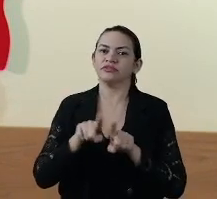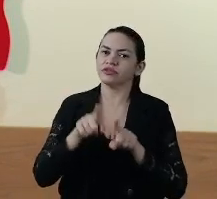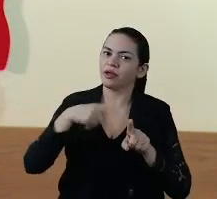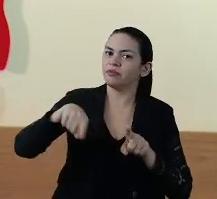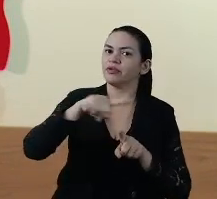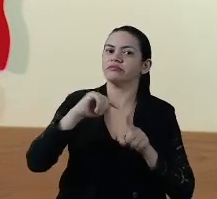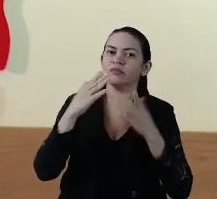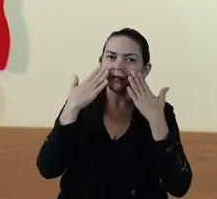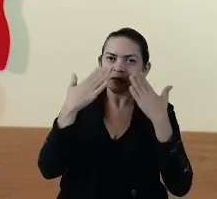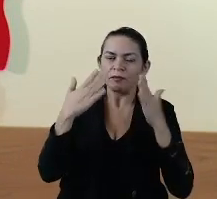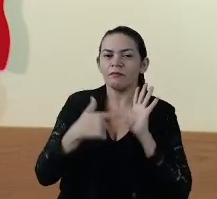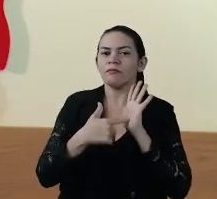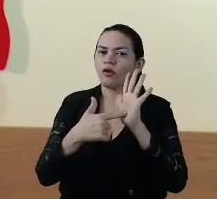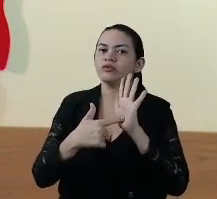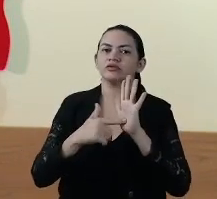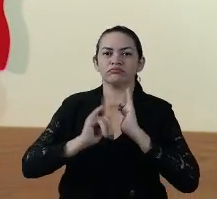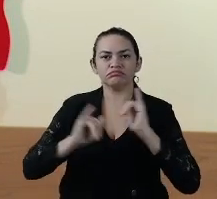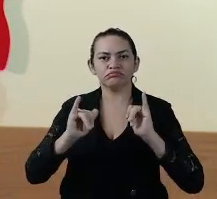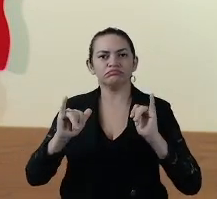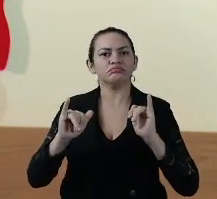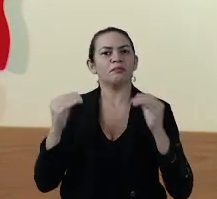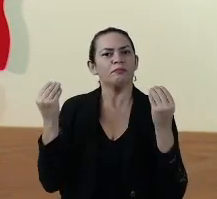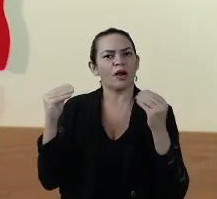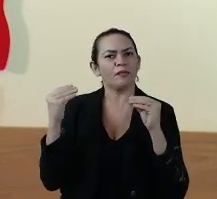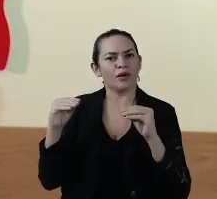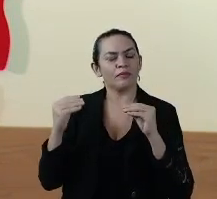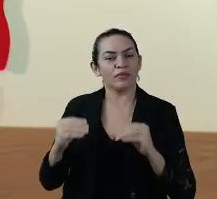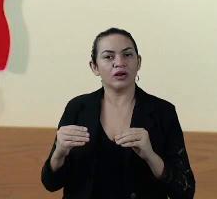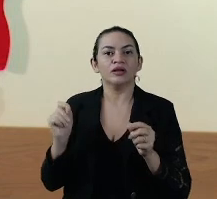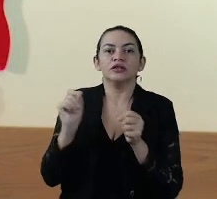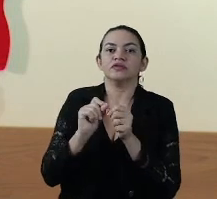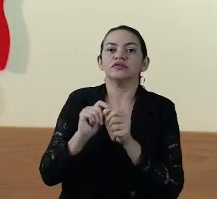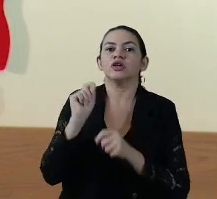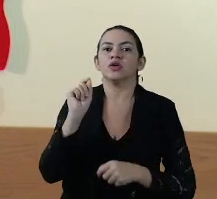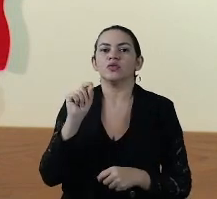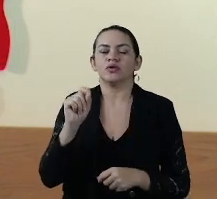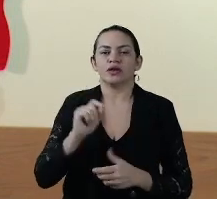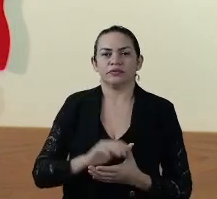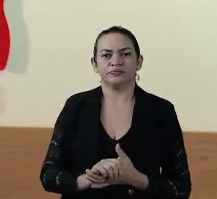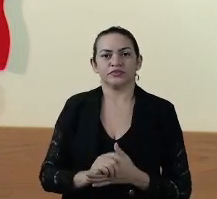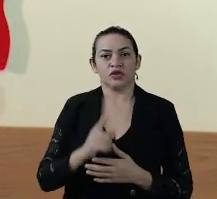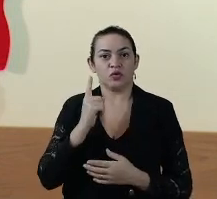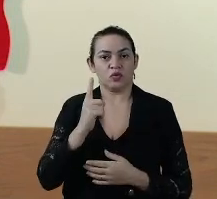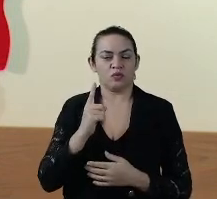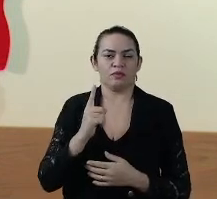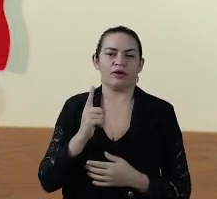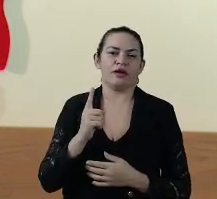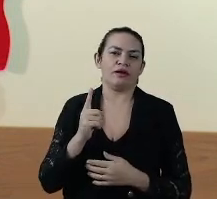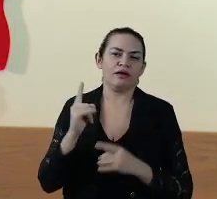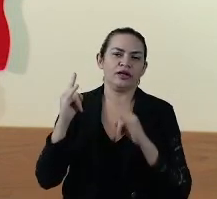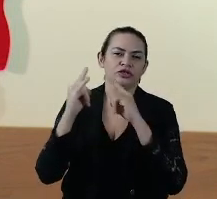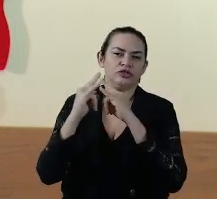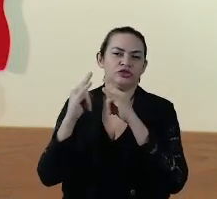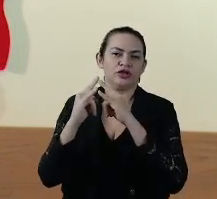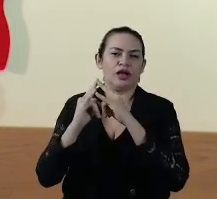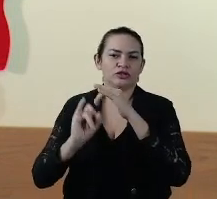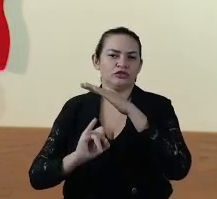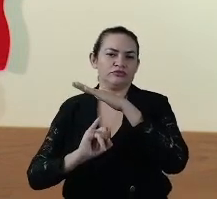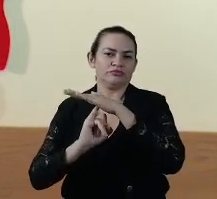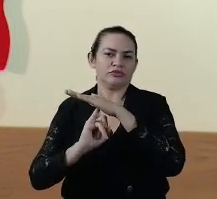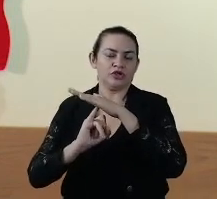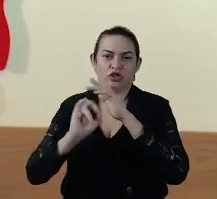transparência fizeram com que uma entidade de respeito mundial,